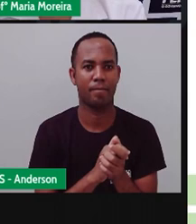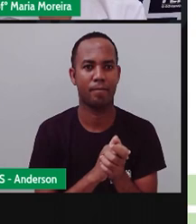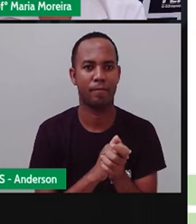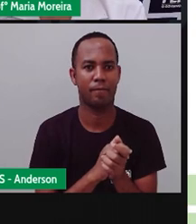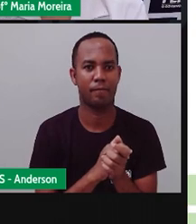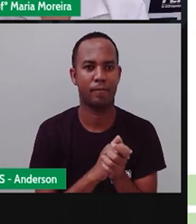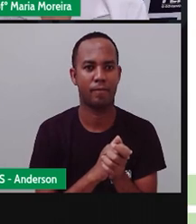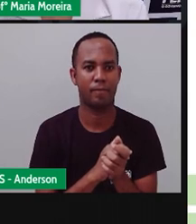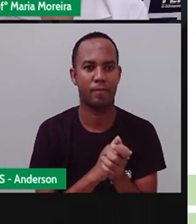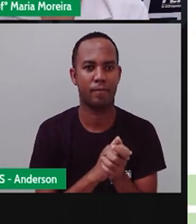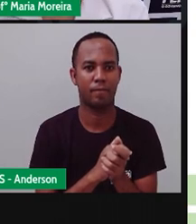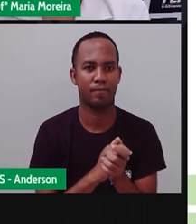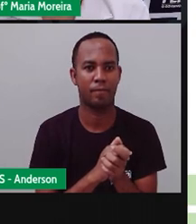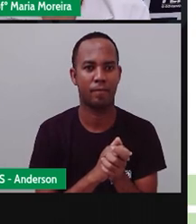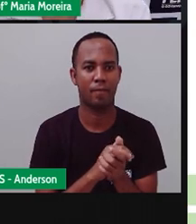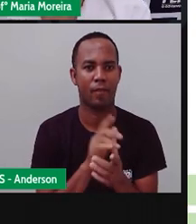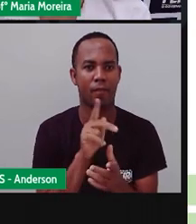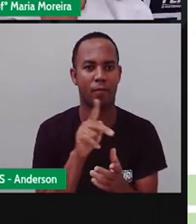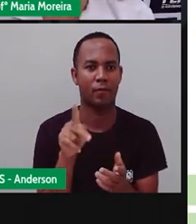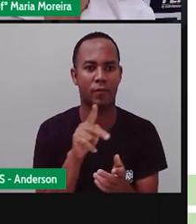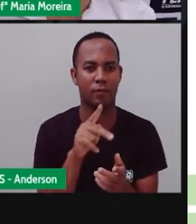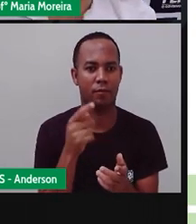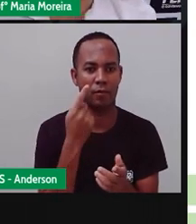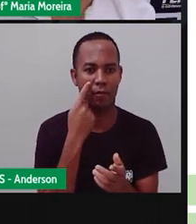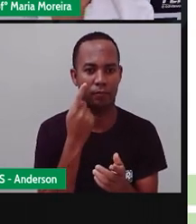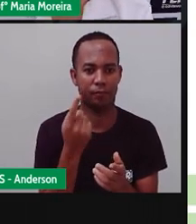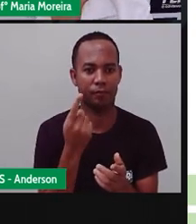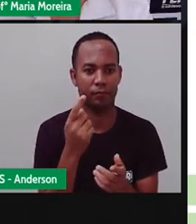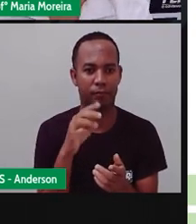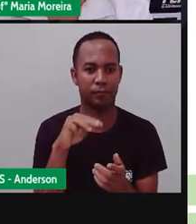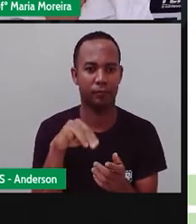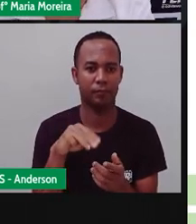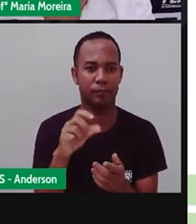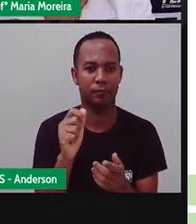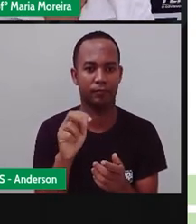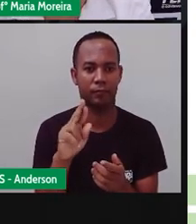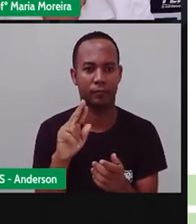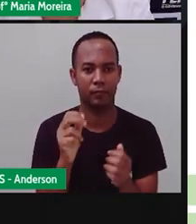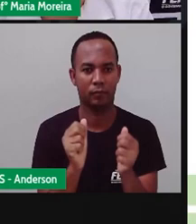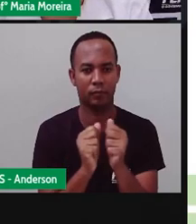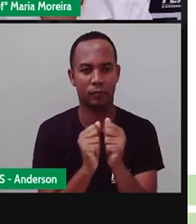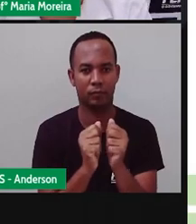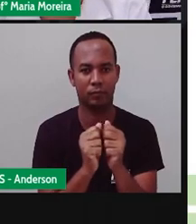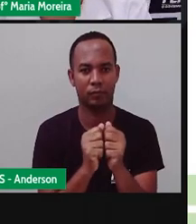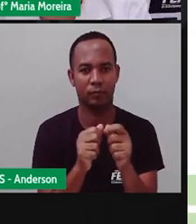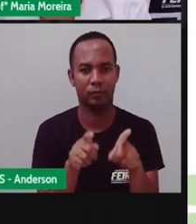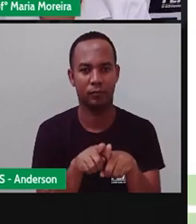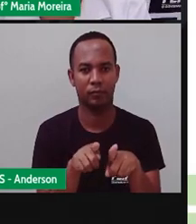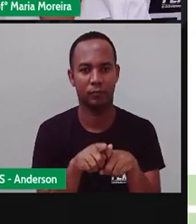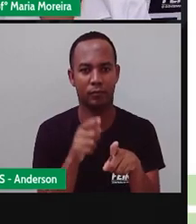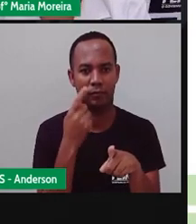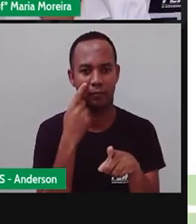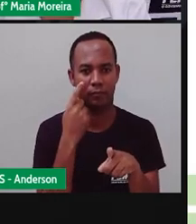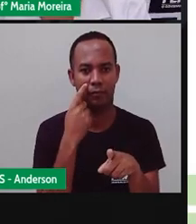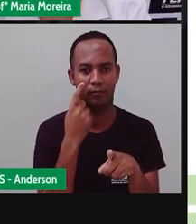Vamos! Pró Maria e Anderson aqui com vocês! Vou passar aqui.